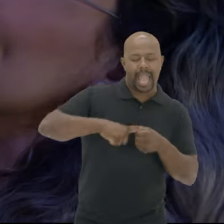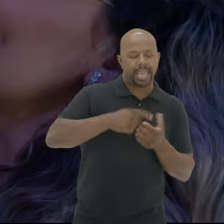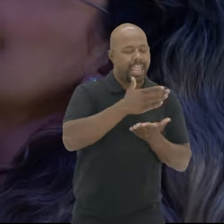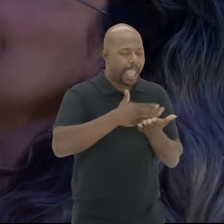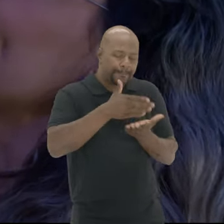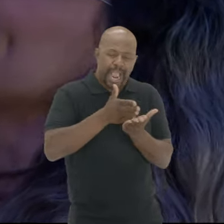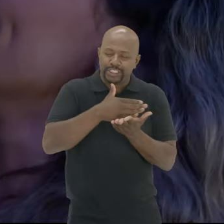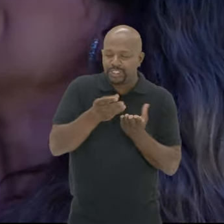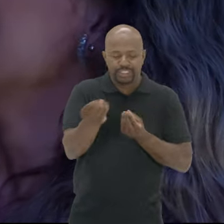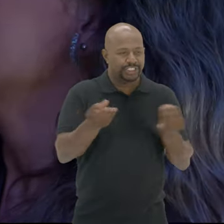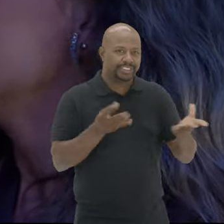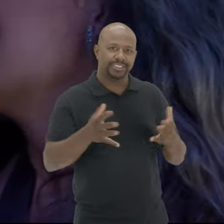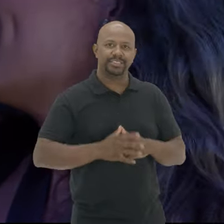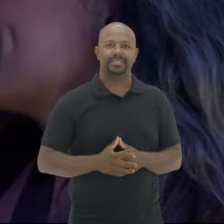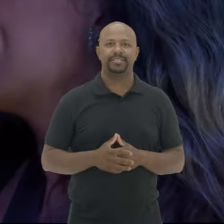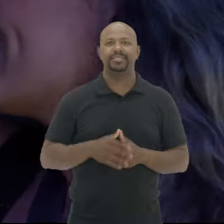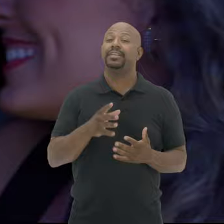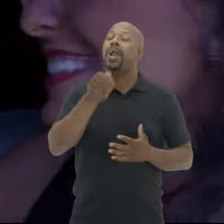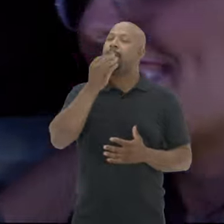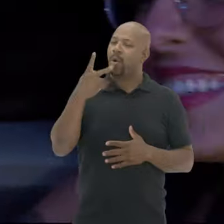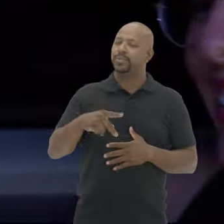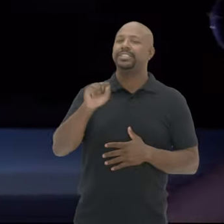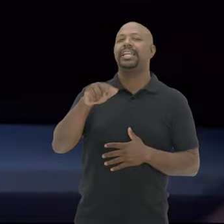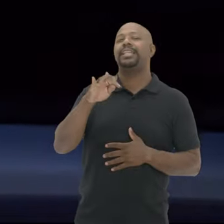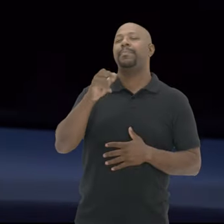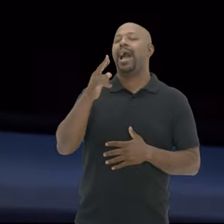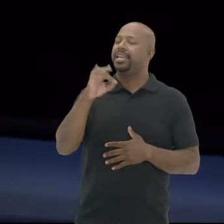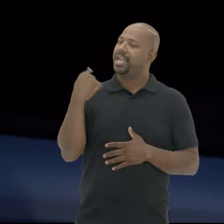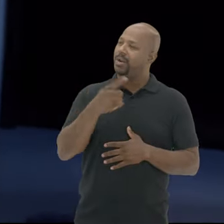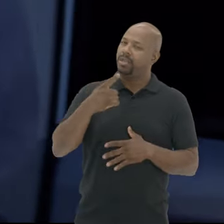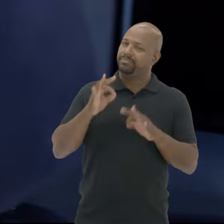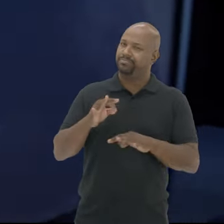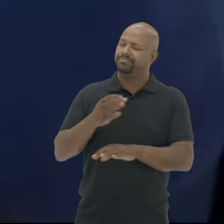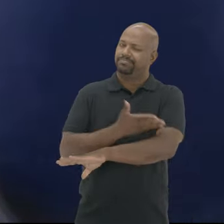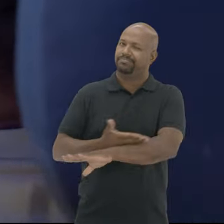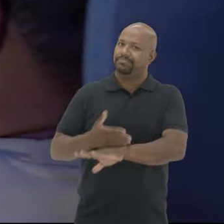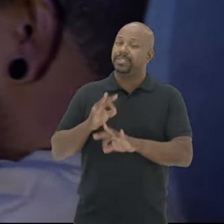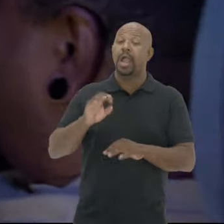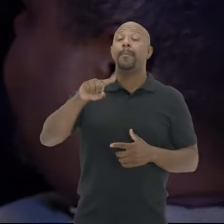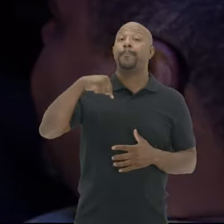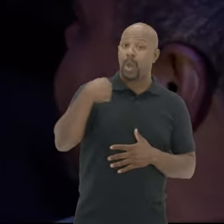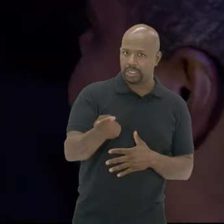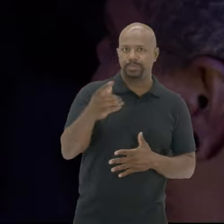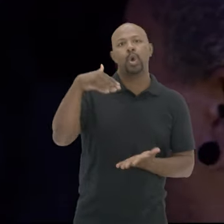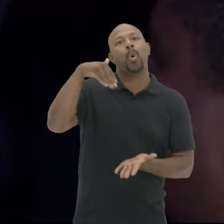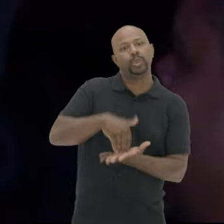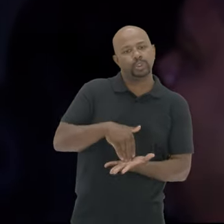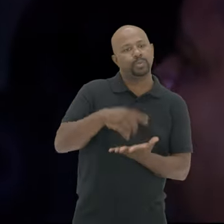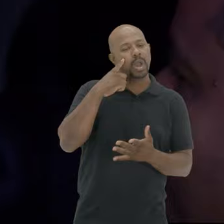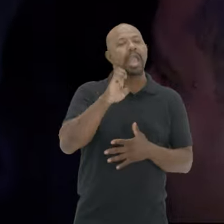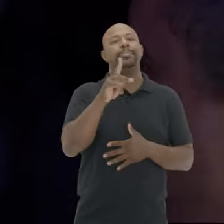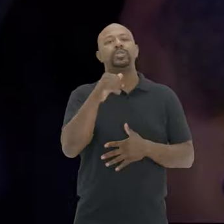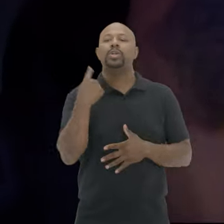repartir Manu sorri E como bom Santa Marienses Raiz Vamos fazer nosso próximo Último